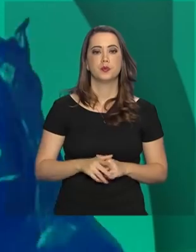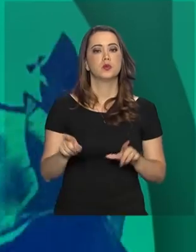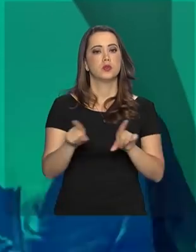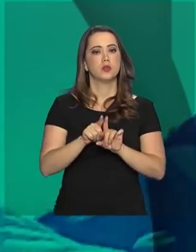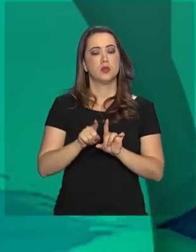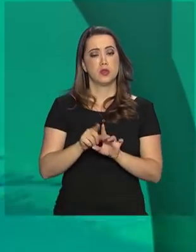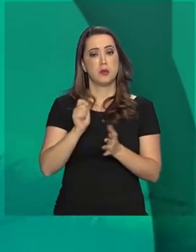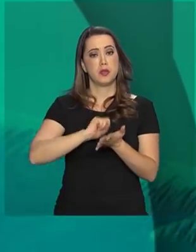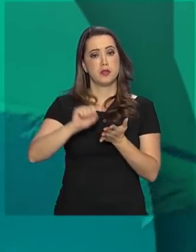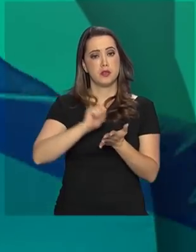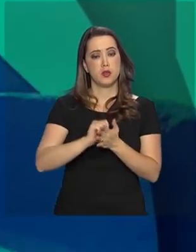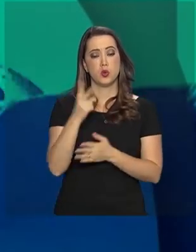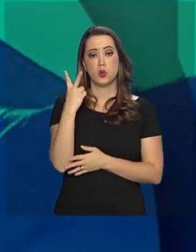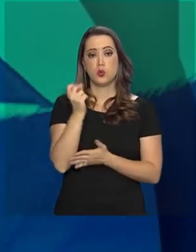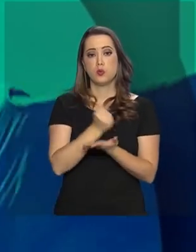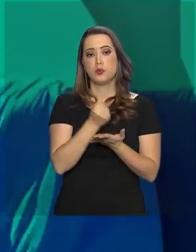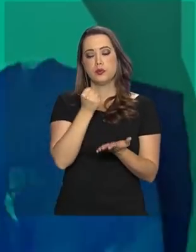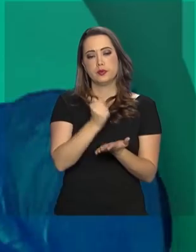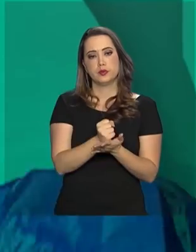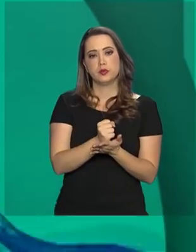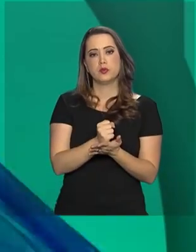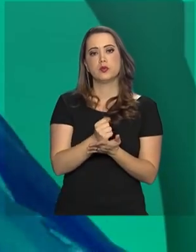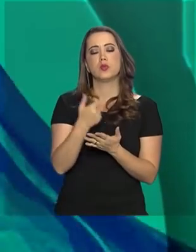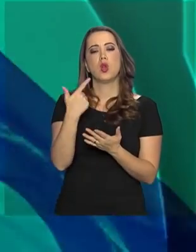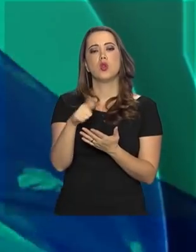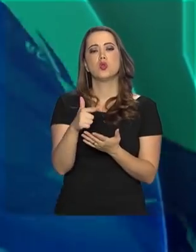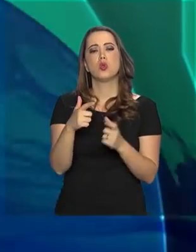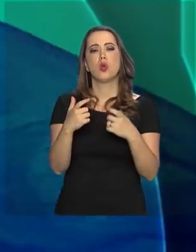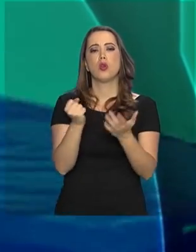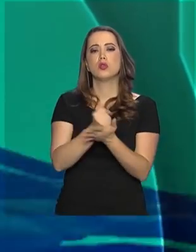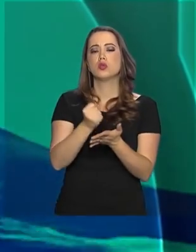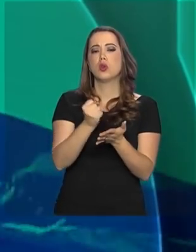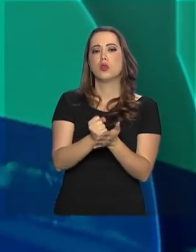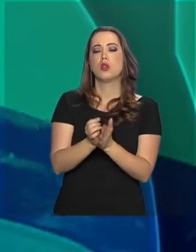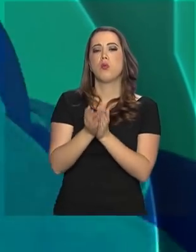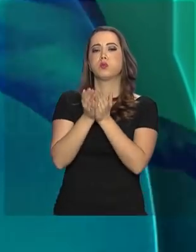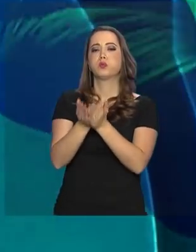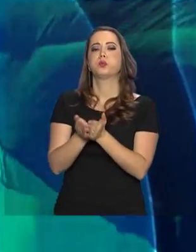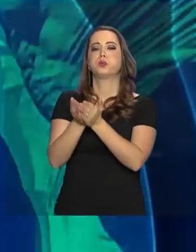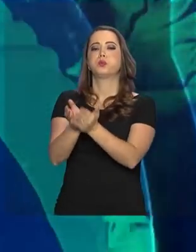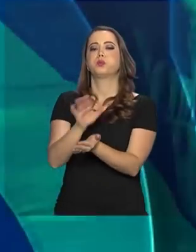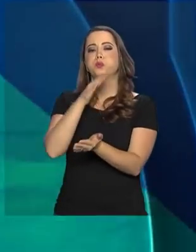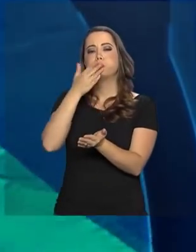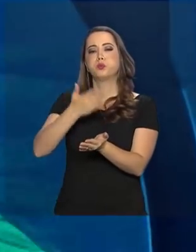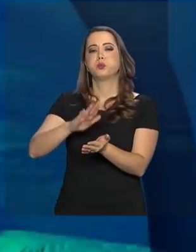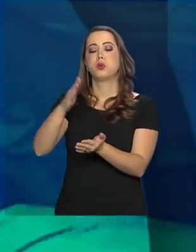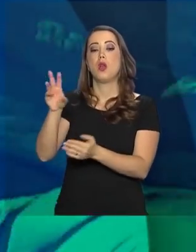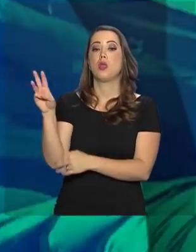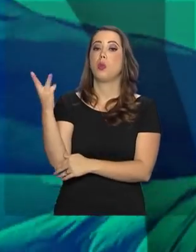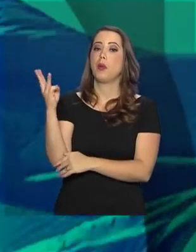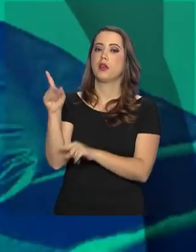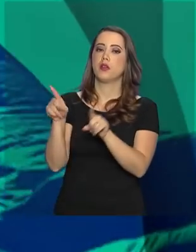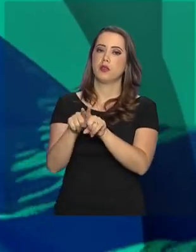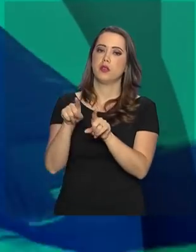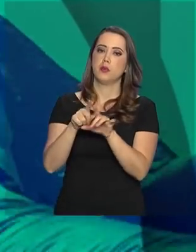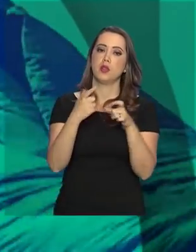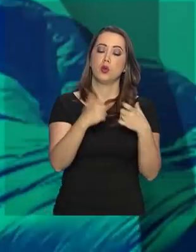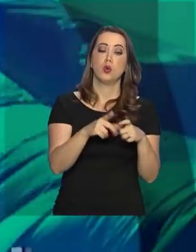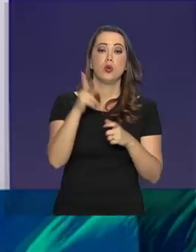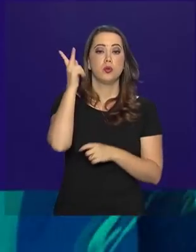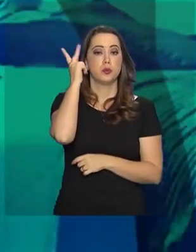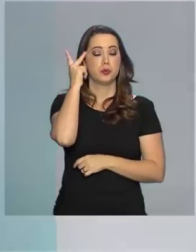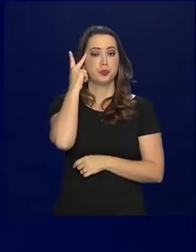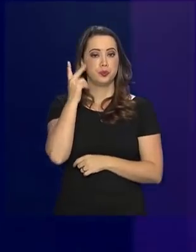Também foram assinados dois contratos de arrendamento no porto de Itaqui, no Maranhão, e de uma área no porto de